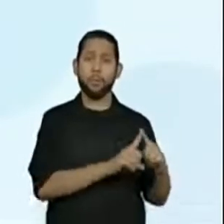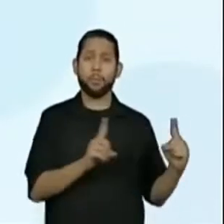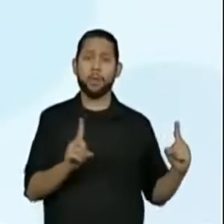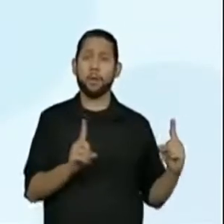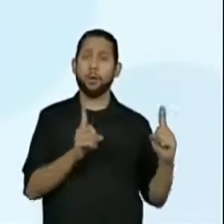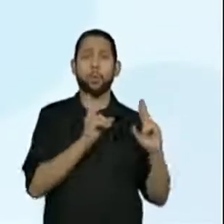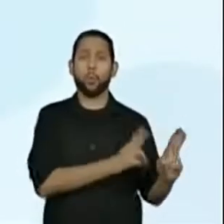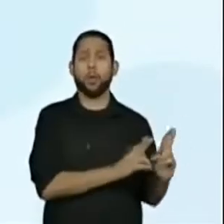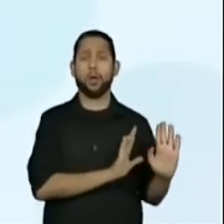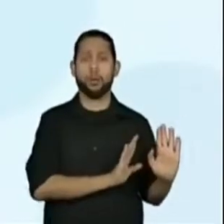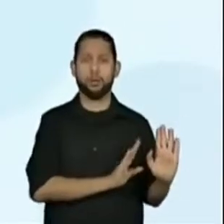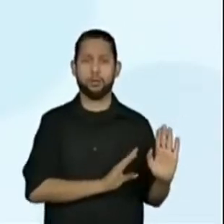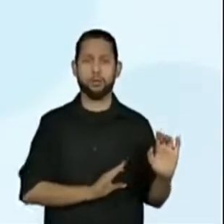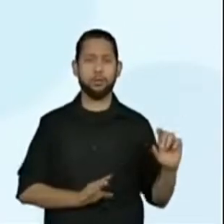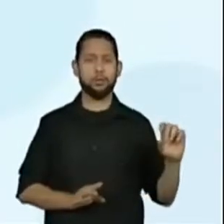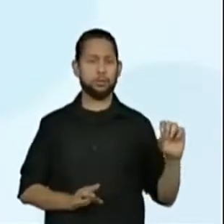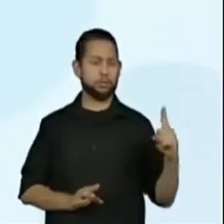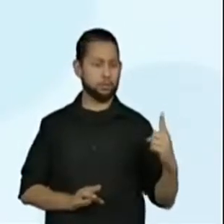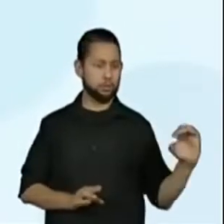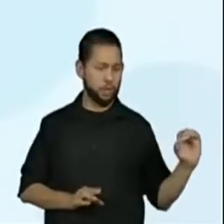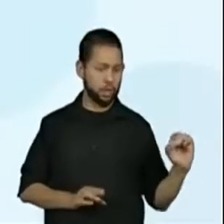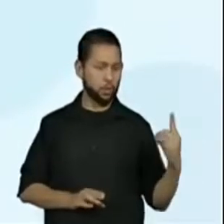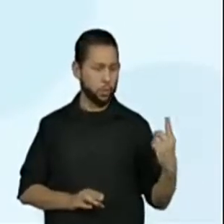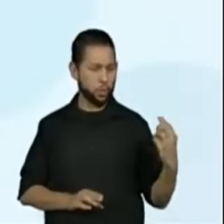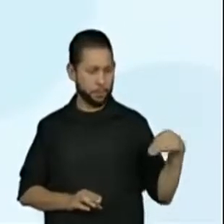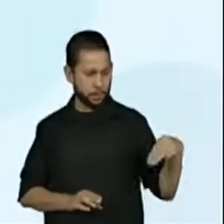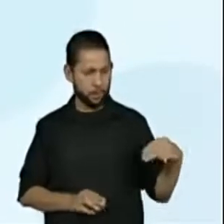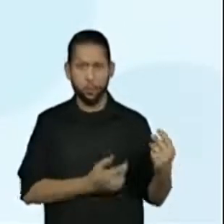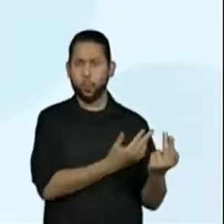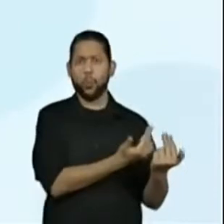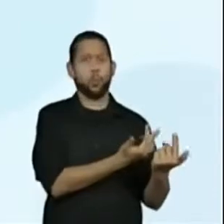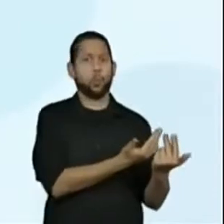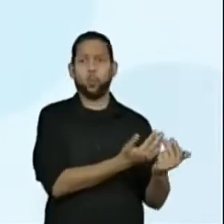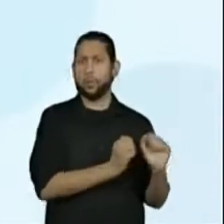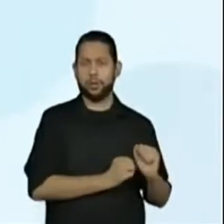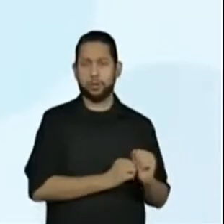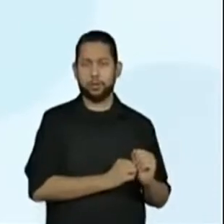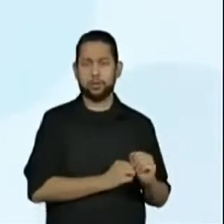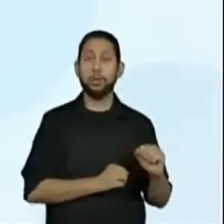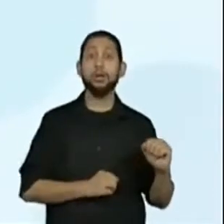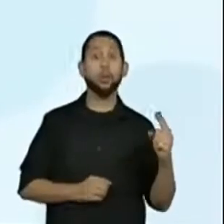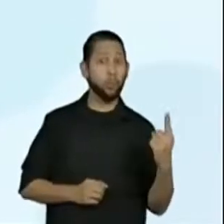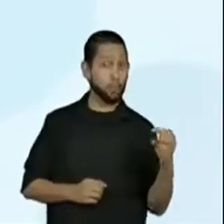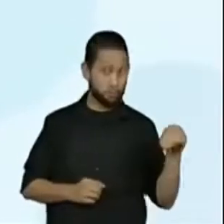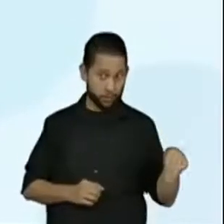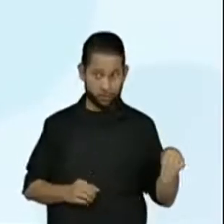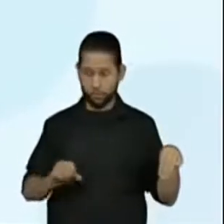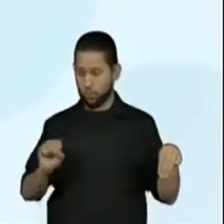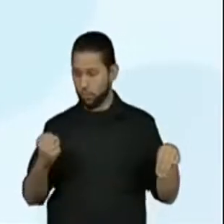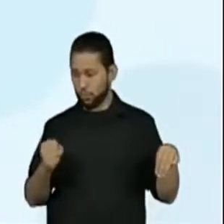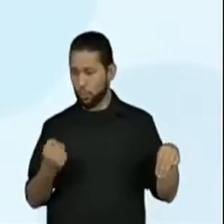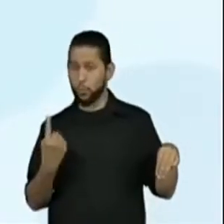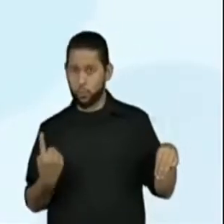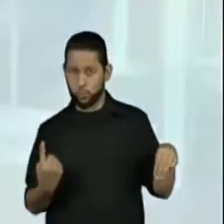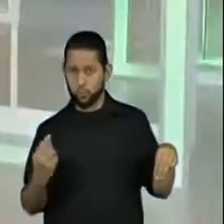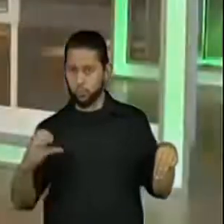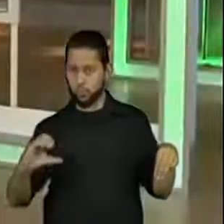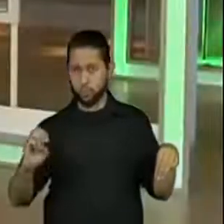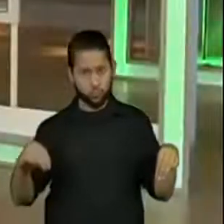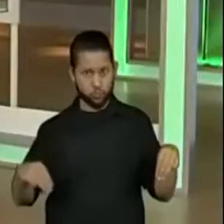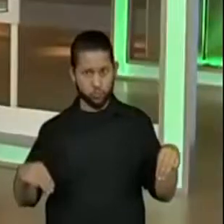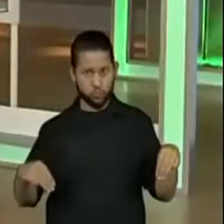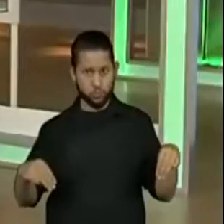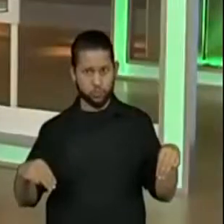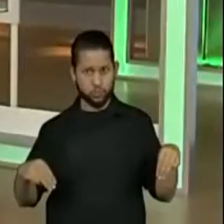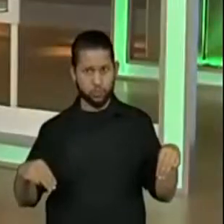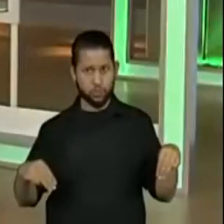centímetros é menor que um metro. Professor do quarto ano e você também aluno. A gente não